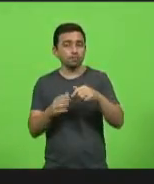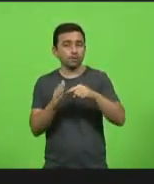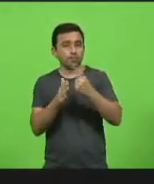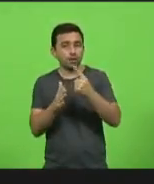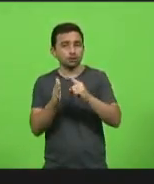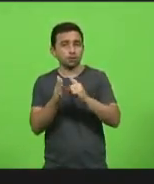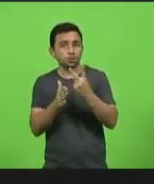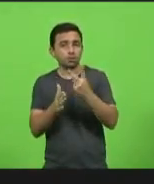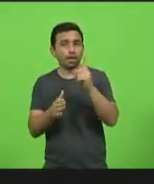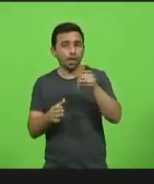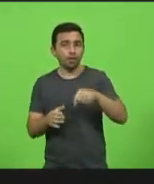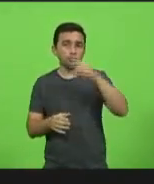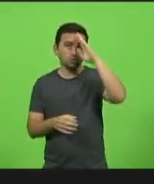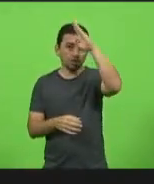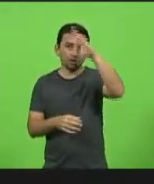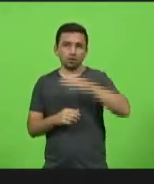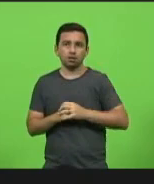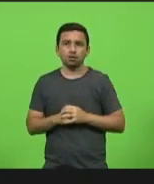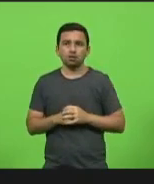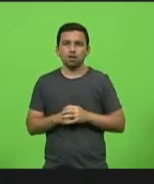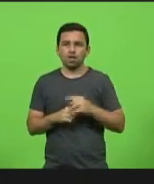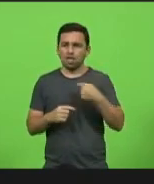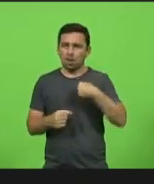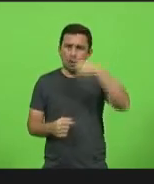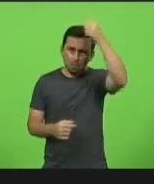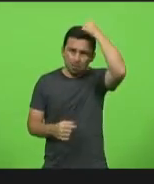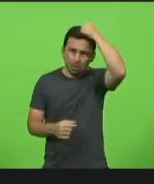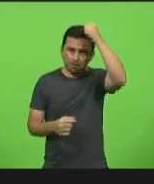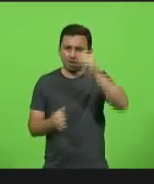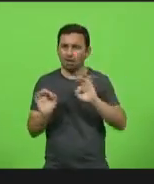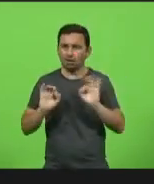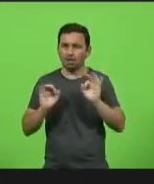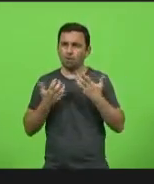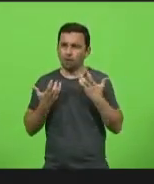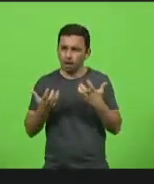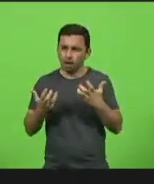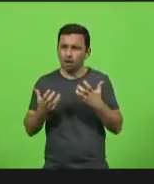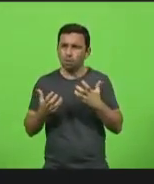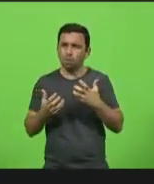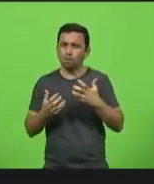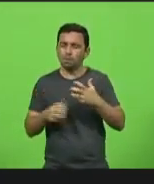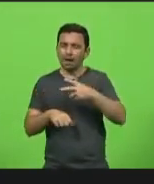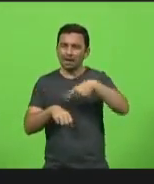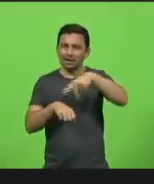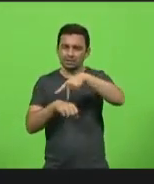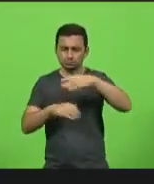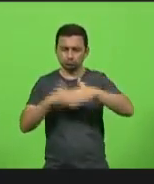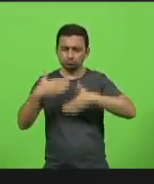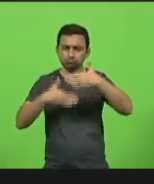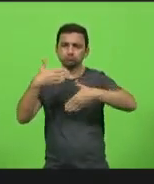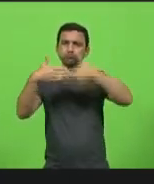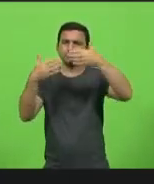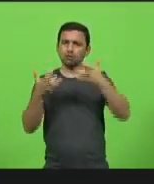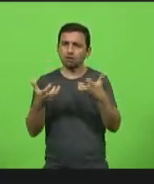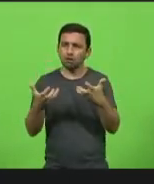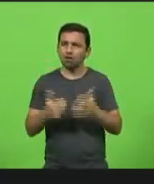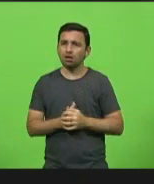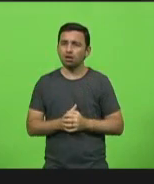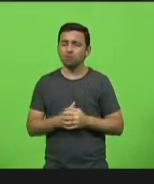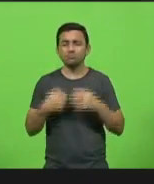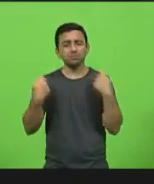Bolsonaro. Ah, se arrepende, de forma alguma. Quero ver o meu país crescendo. Só que também acho que tem que tomar decisões